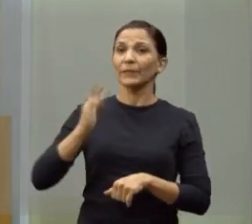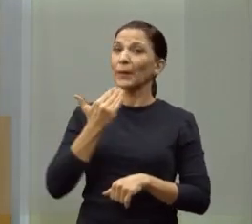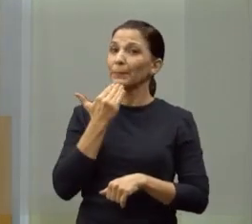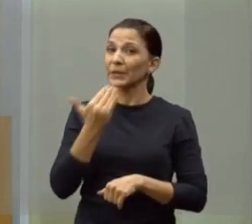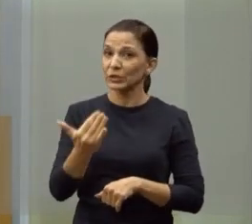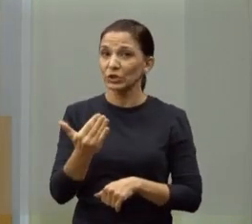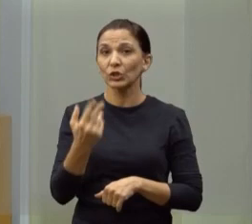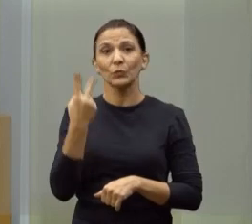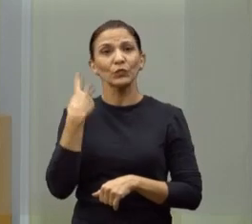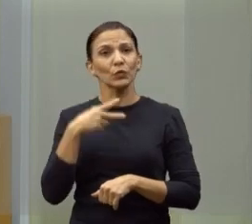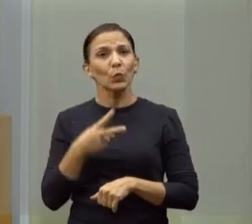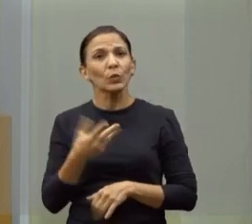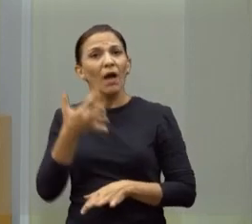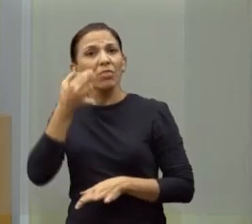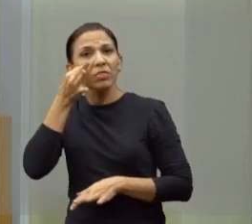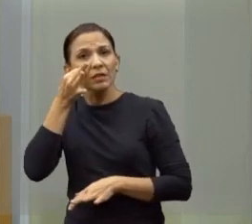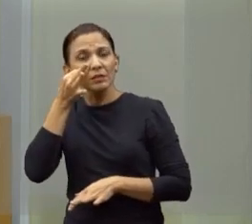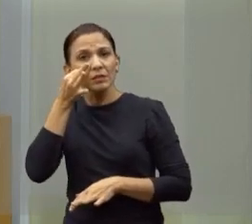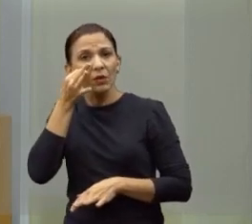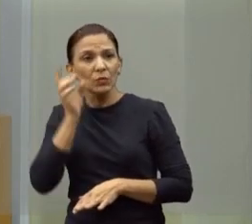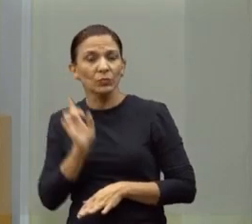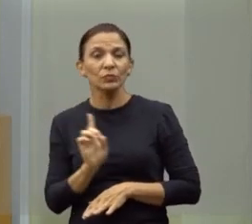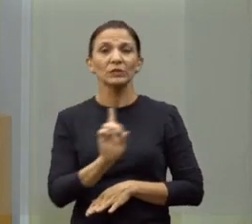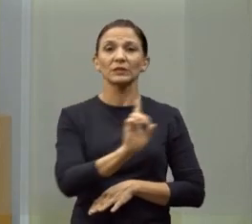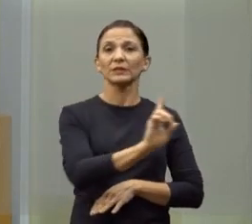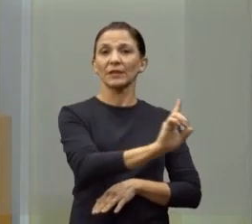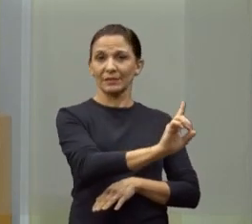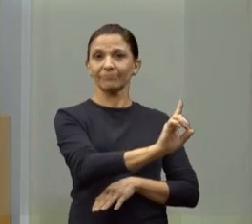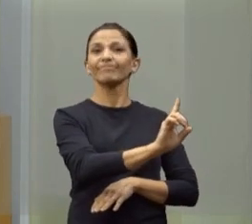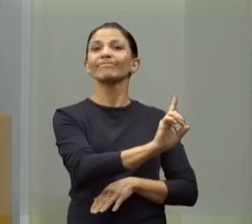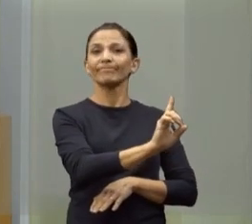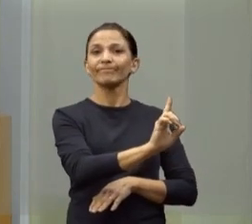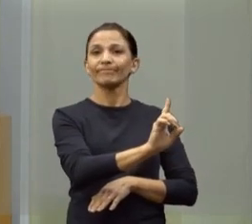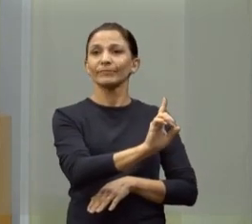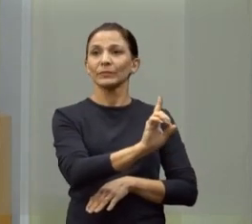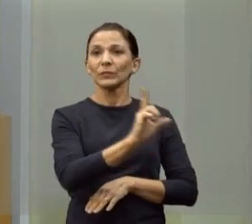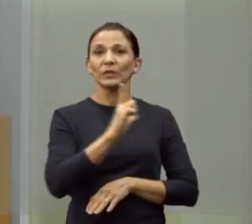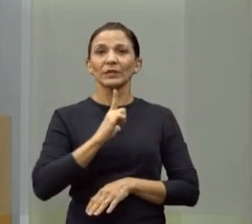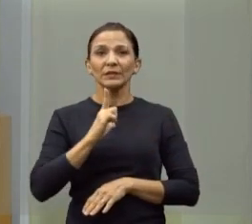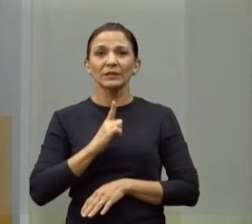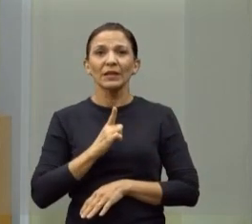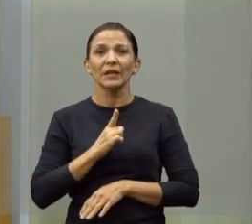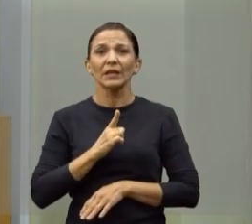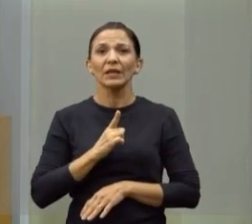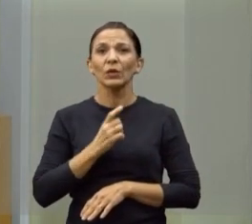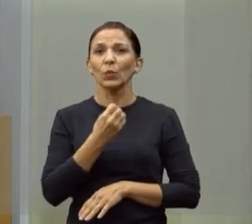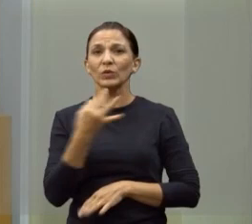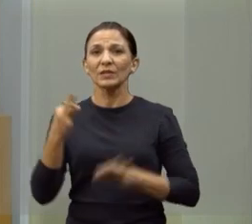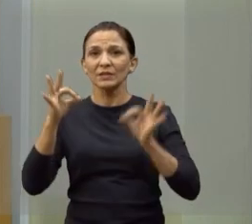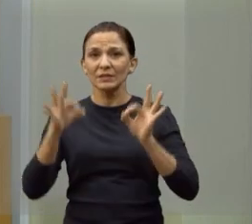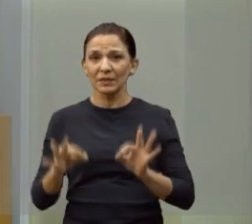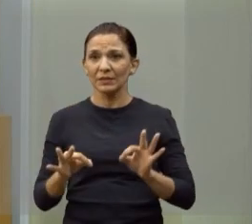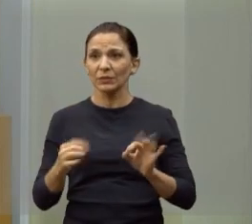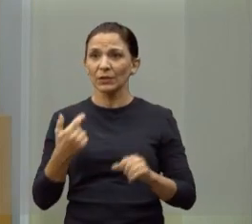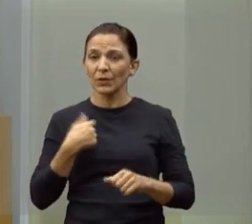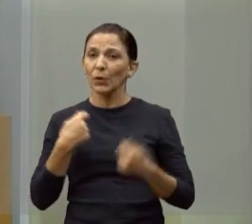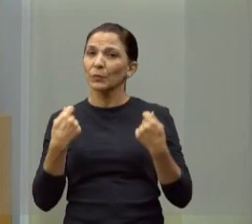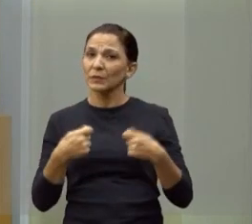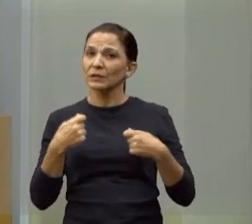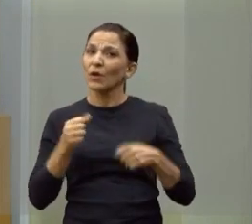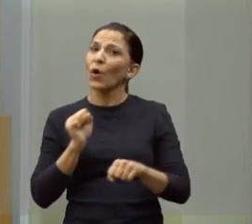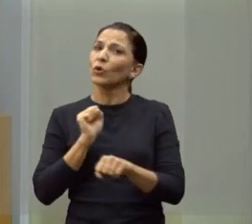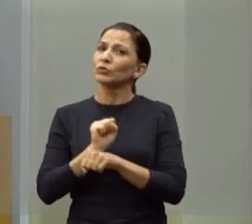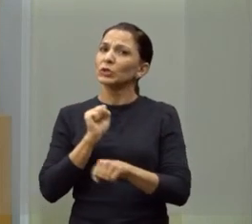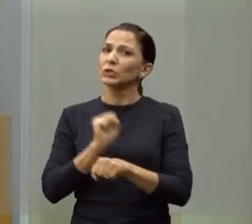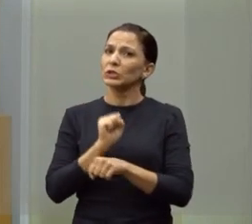Eu peço para os vereadores terem cuidado, na hora que forem sair, para dar a questão de coro, porque, não sei se vocês perceberam, eu também precisava ir lá fora e eu fiquei